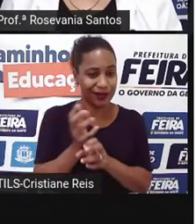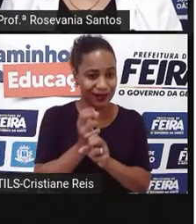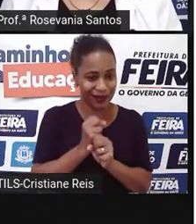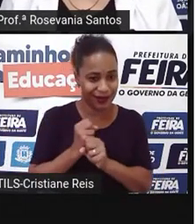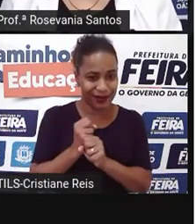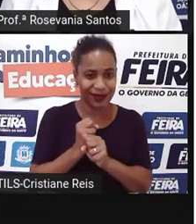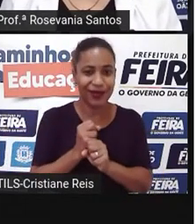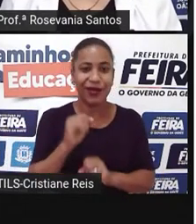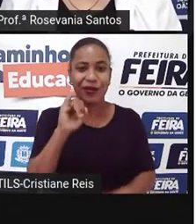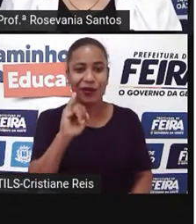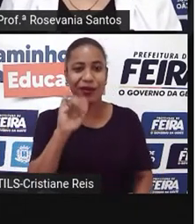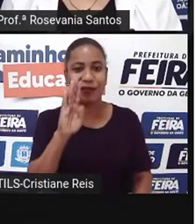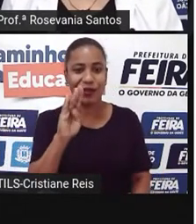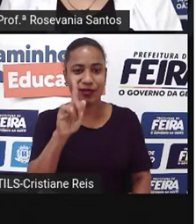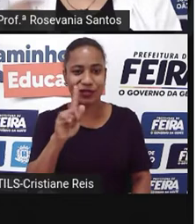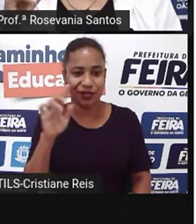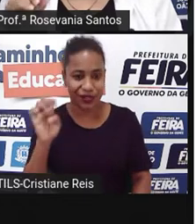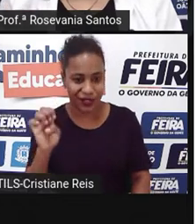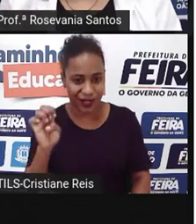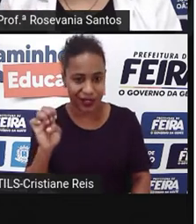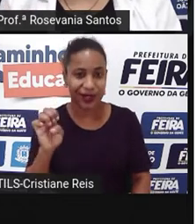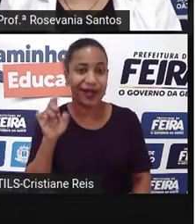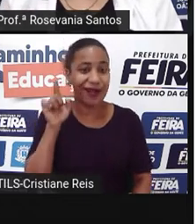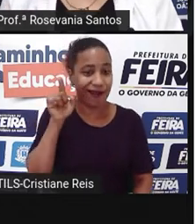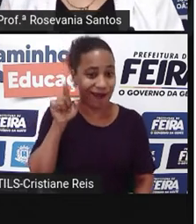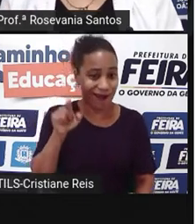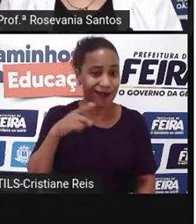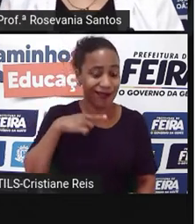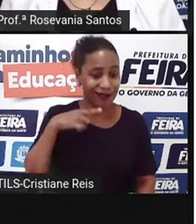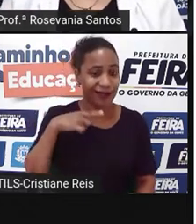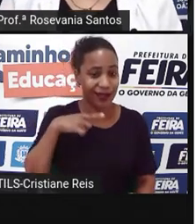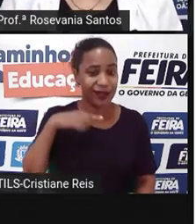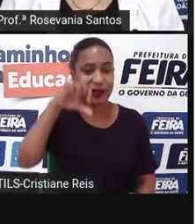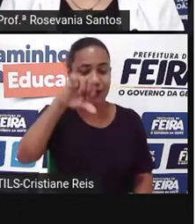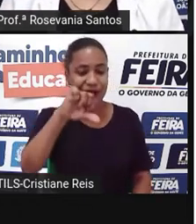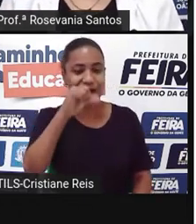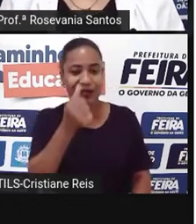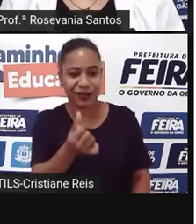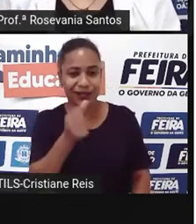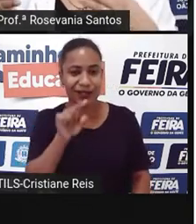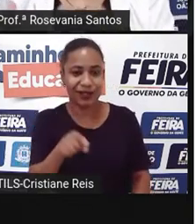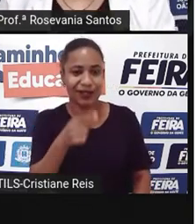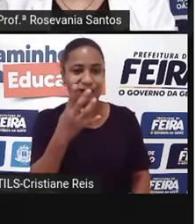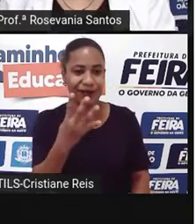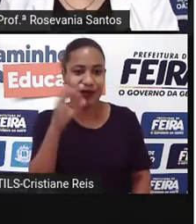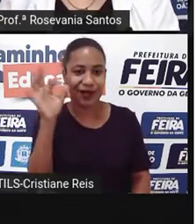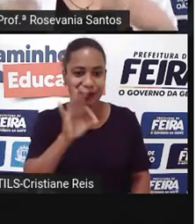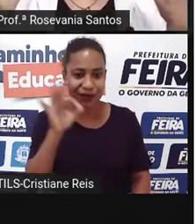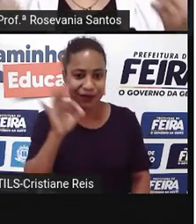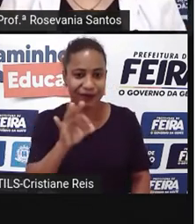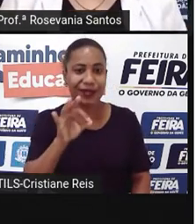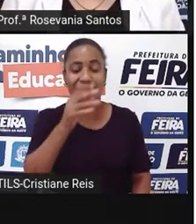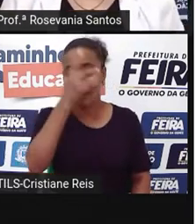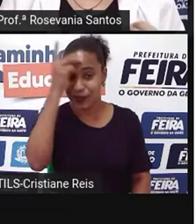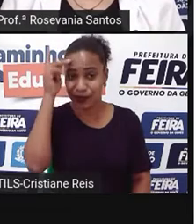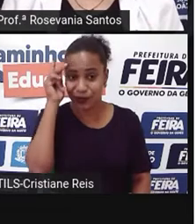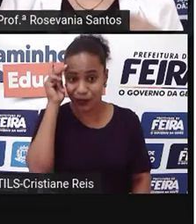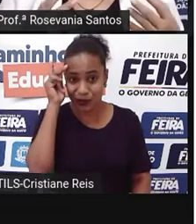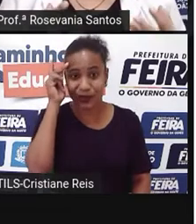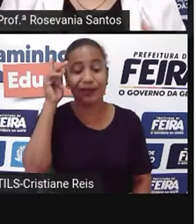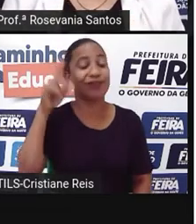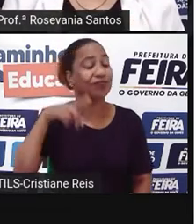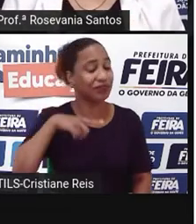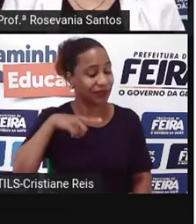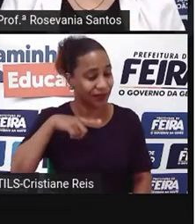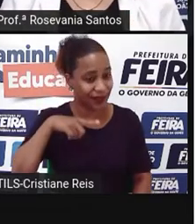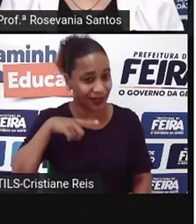população com mais de 15 anos é alfabetizada, então, é como eu falei pra vocês, a gente tem um bilhão, mais de um bilhão e